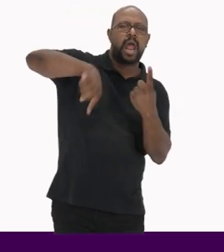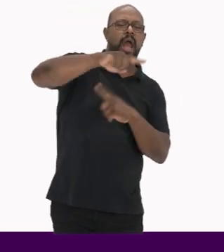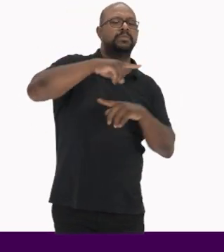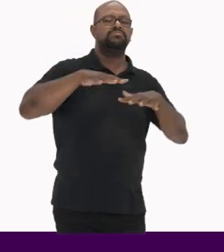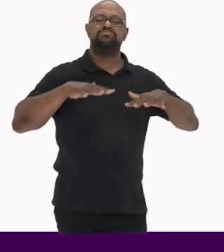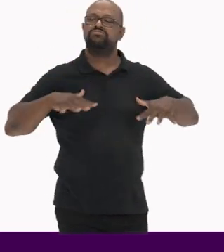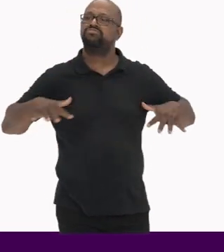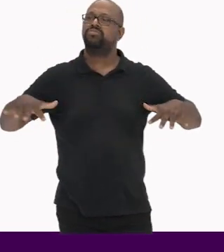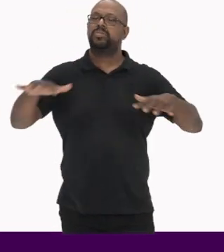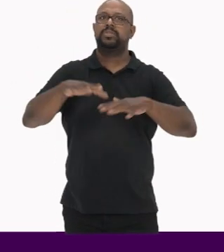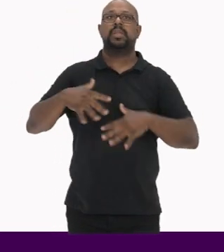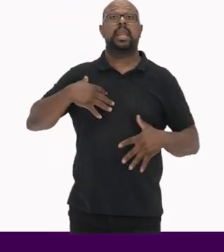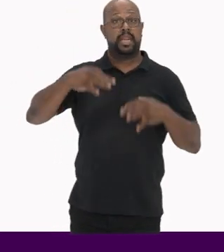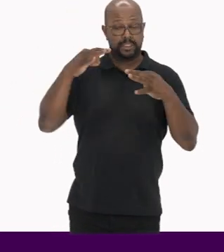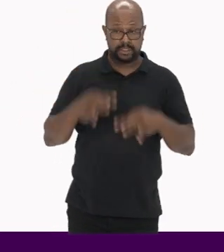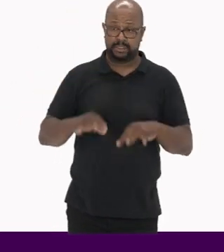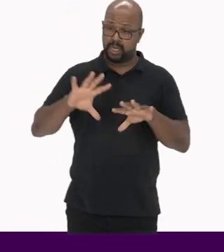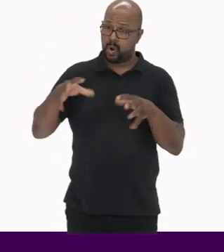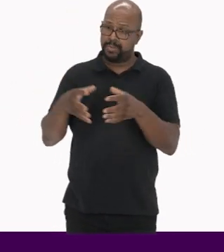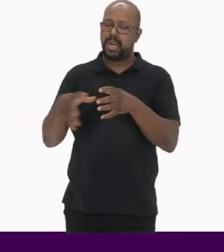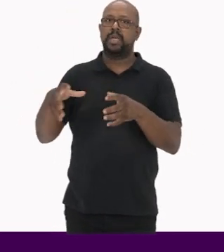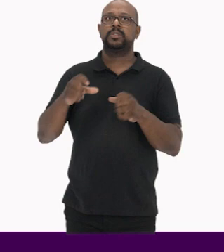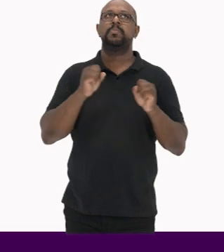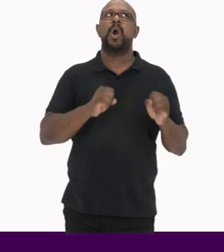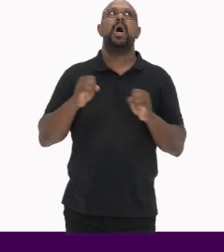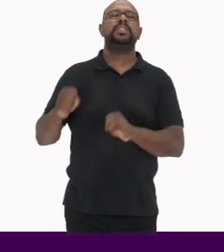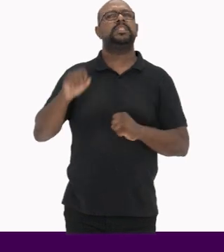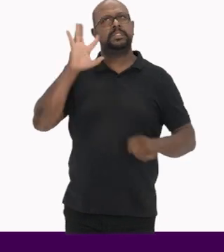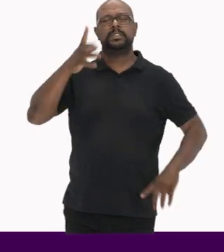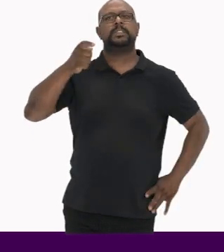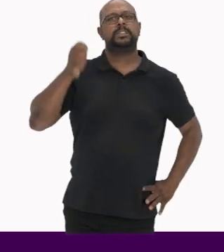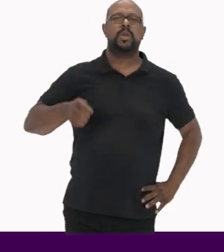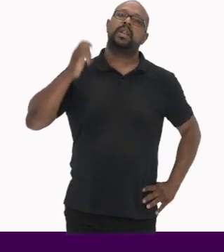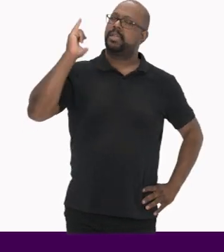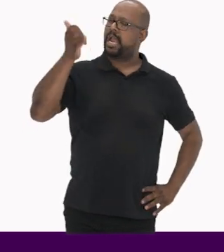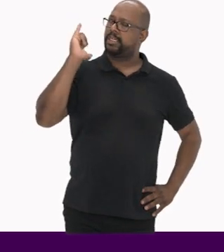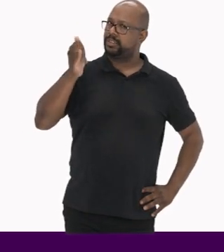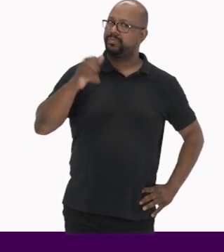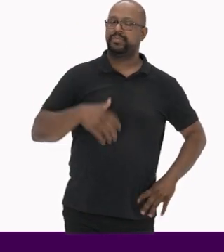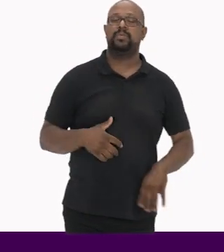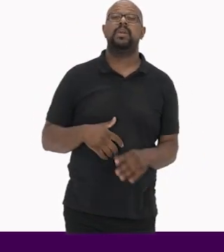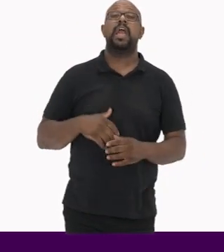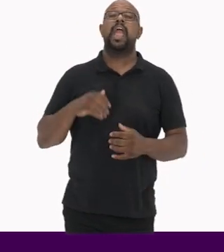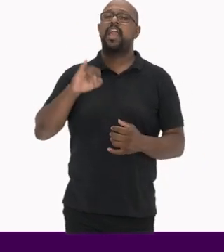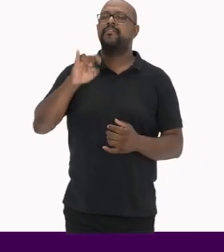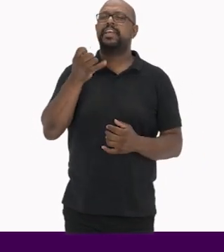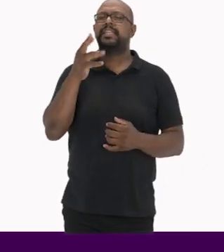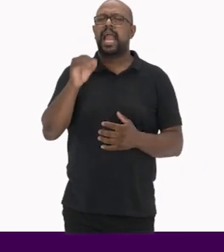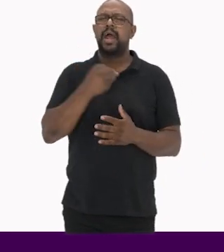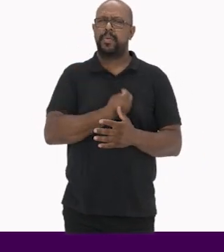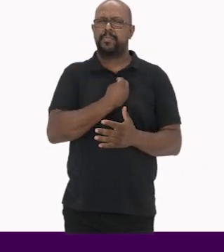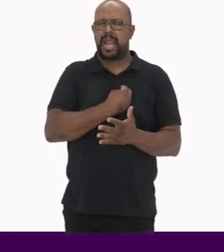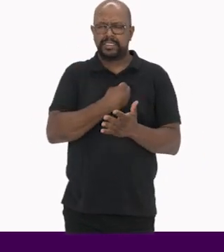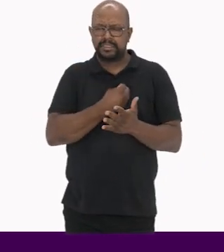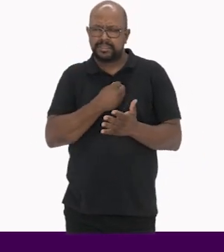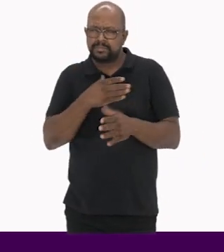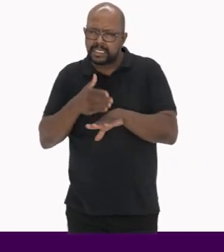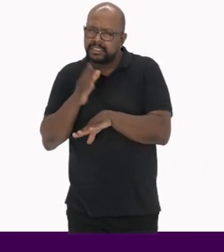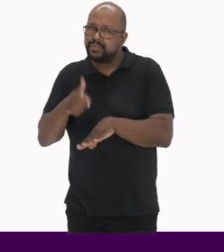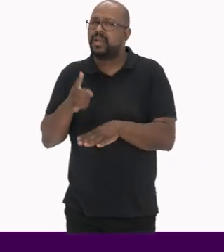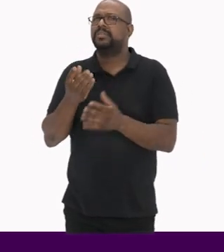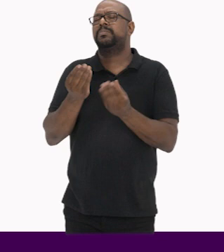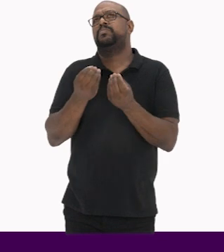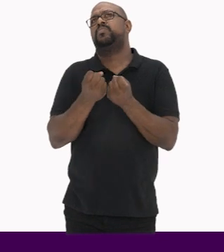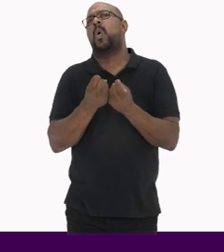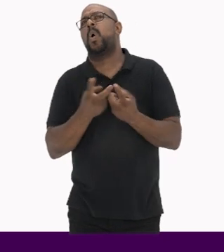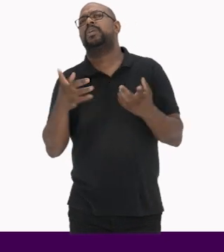e horizontalizados Garantindo à comunidade um poder decisório e narrativo O inventário participativo é uma das muitas